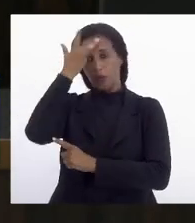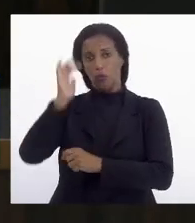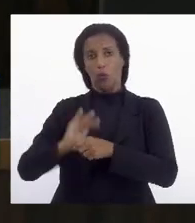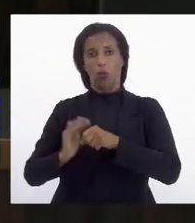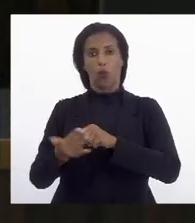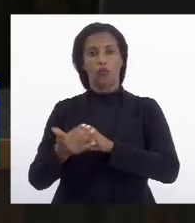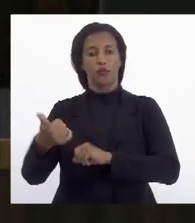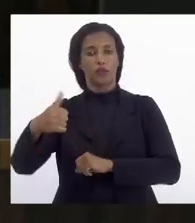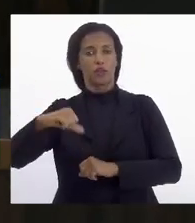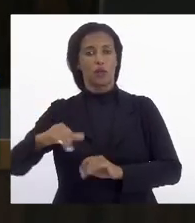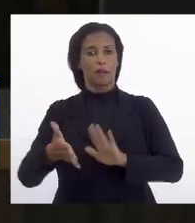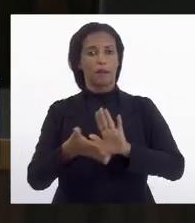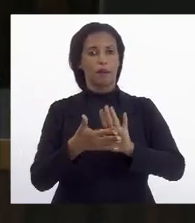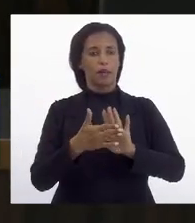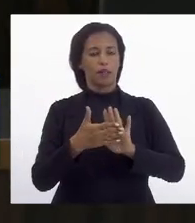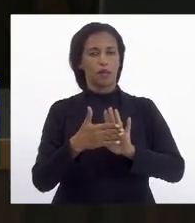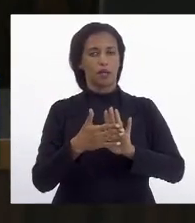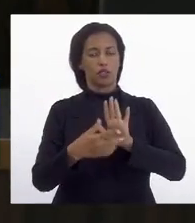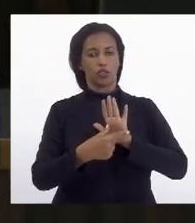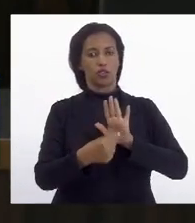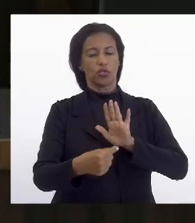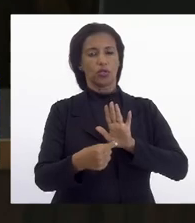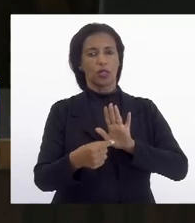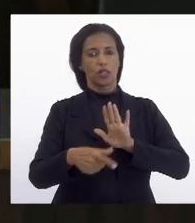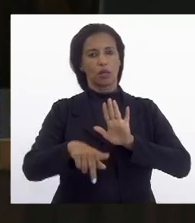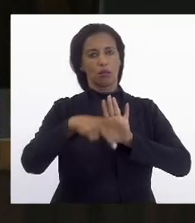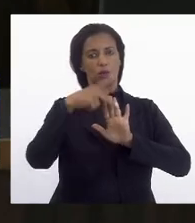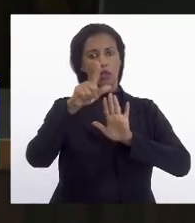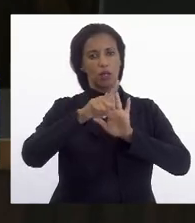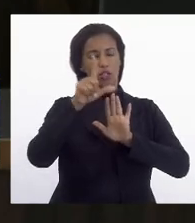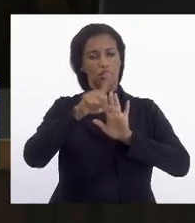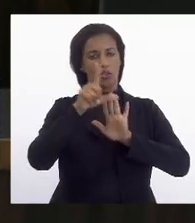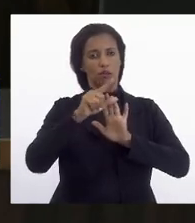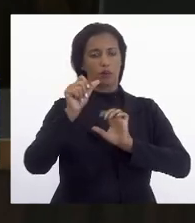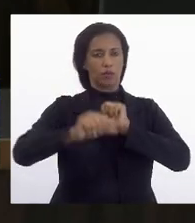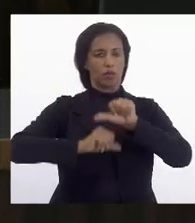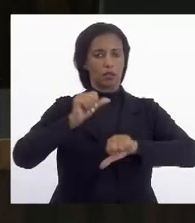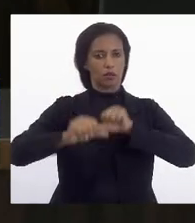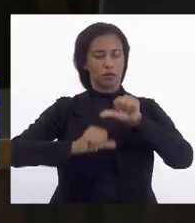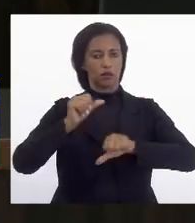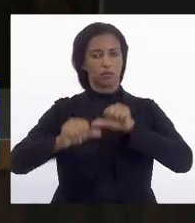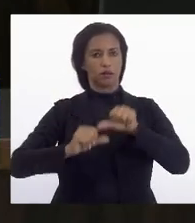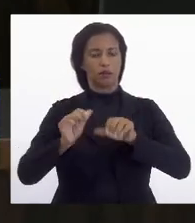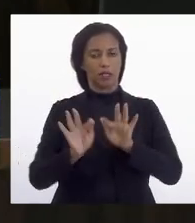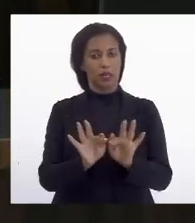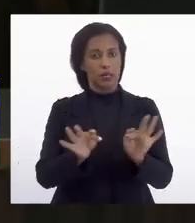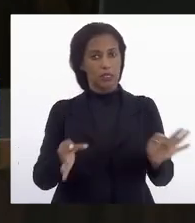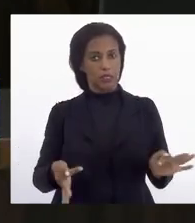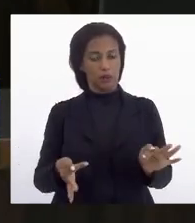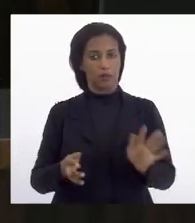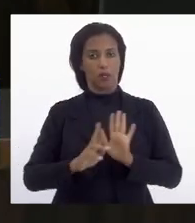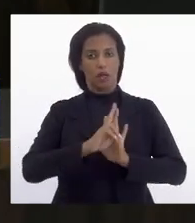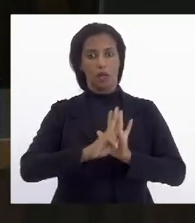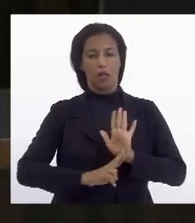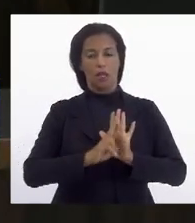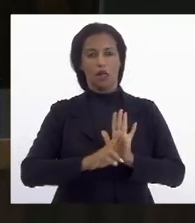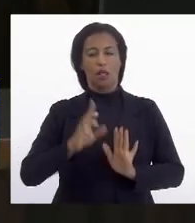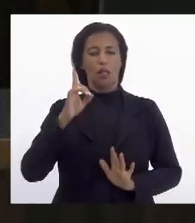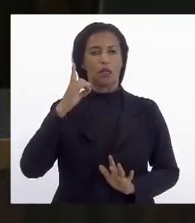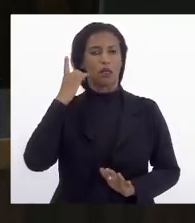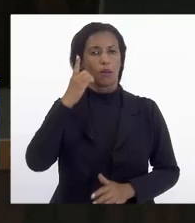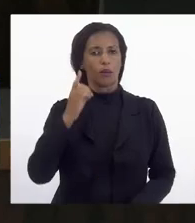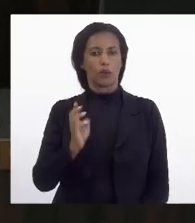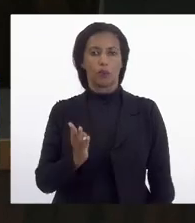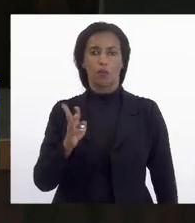pareceres da comissão de indicação legislativa pela transformação em indicação simples relator deputado Bruno